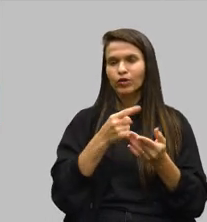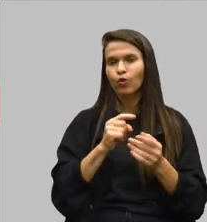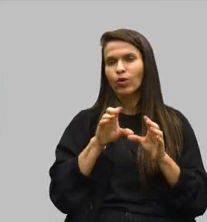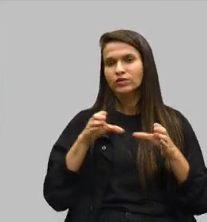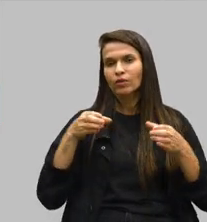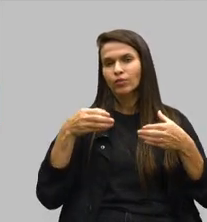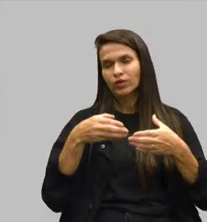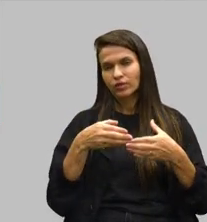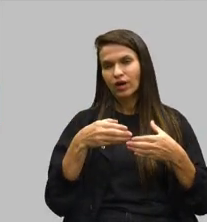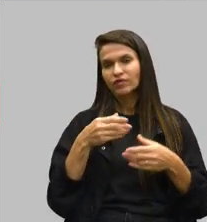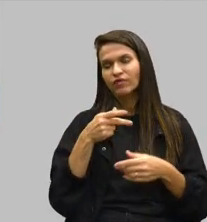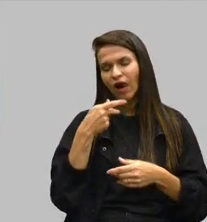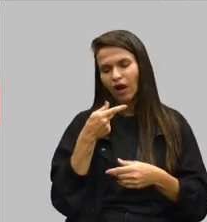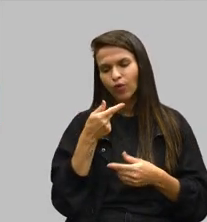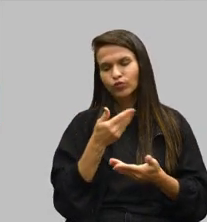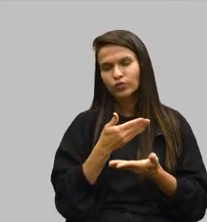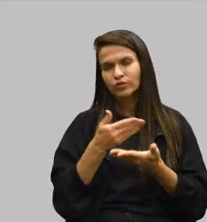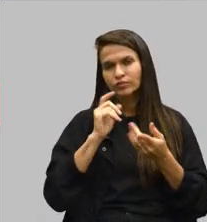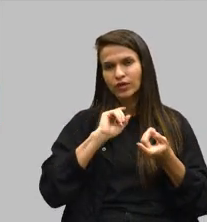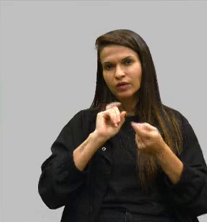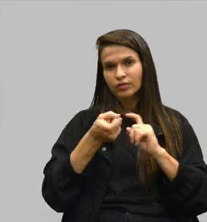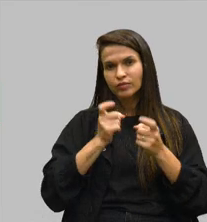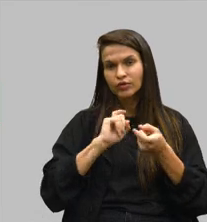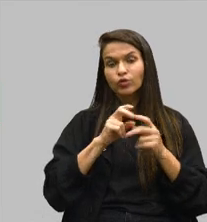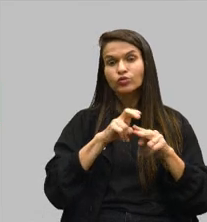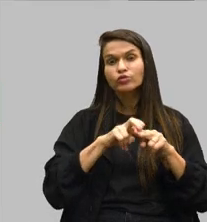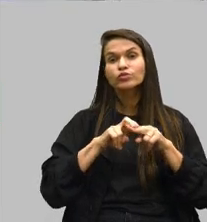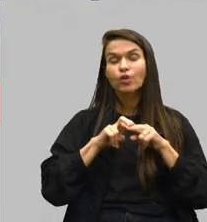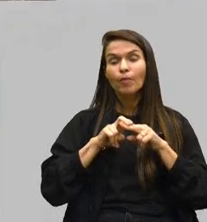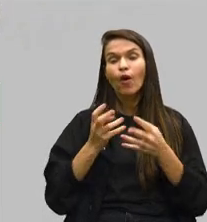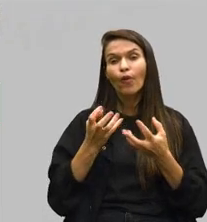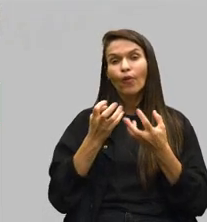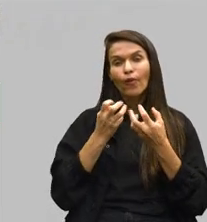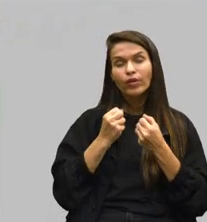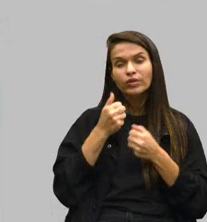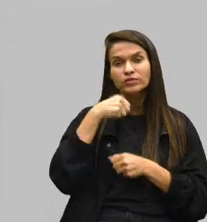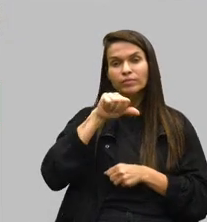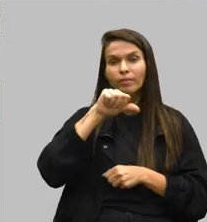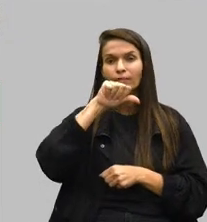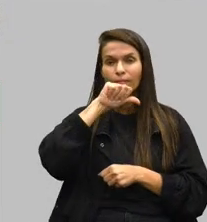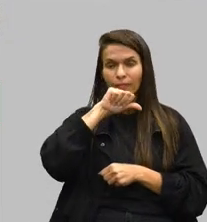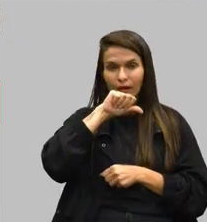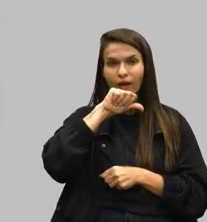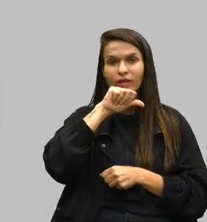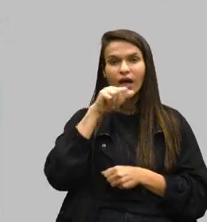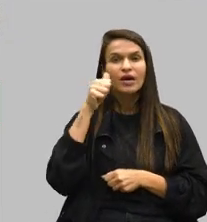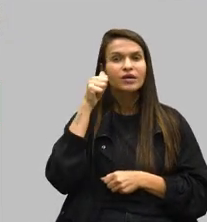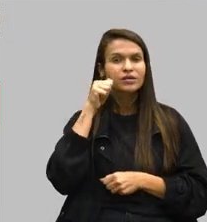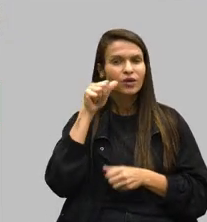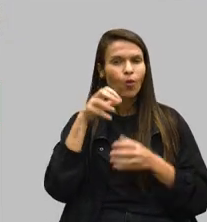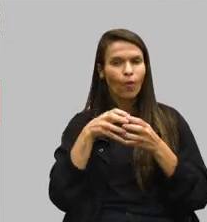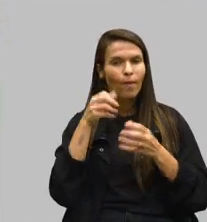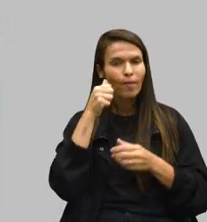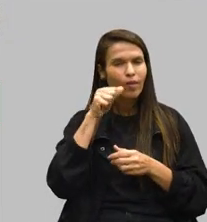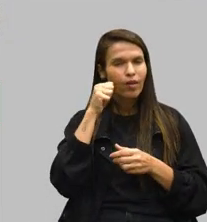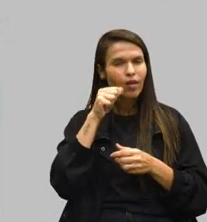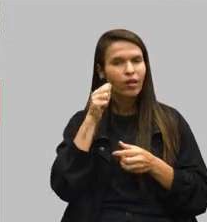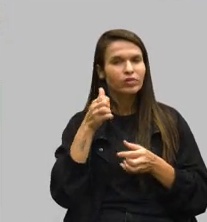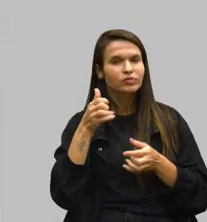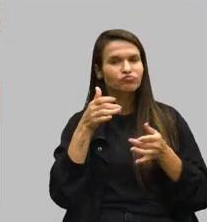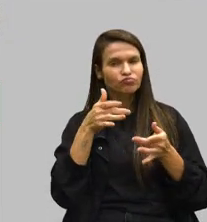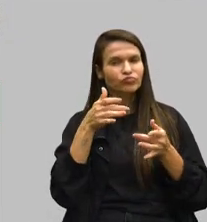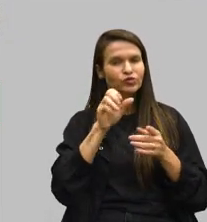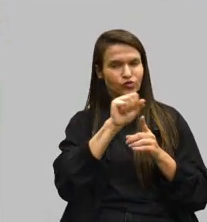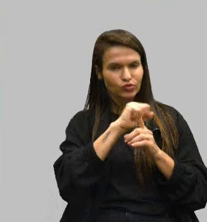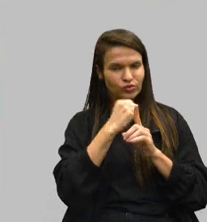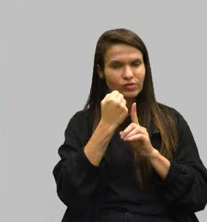falou no início dessa audiência sobre o acolhimento das mães, das mulheres em situação de vulnerabilidade social